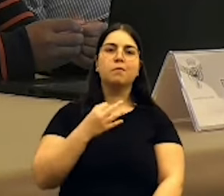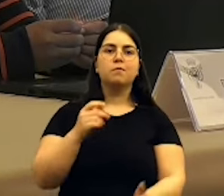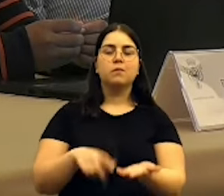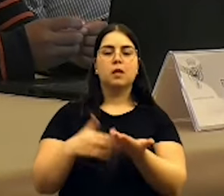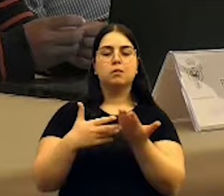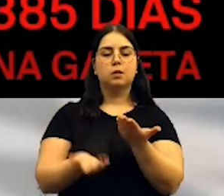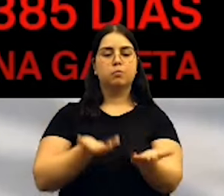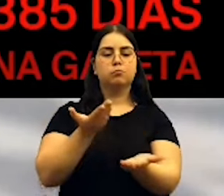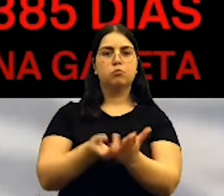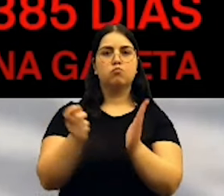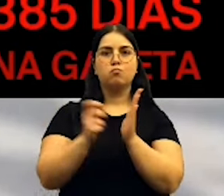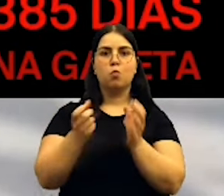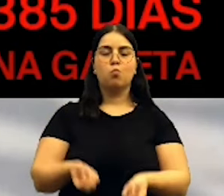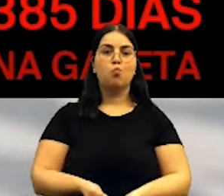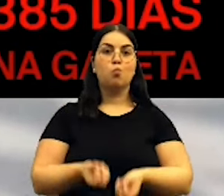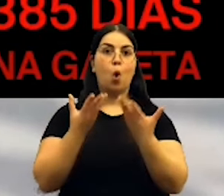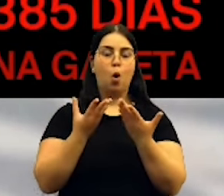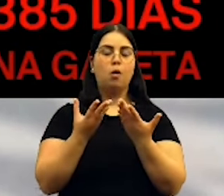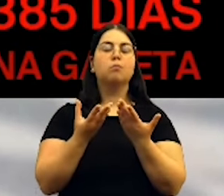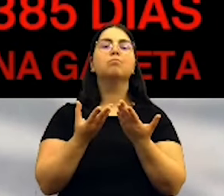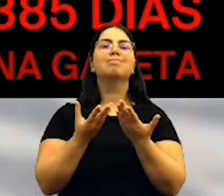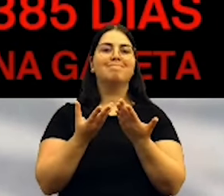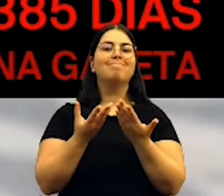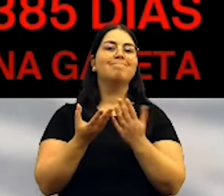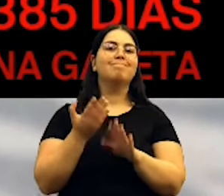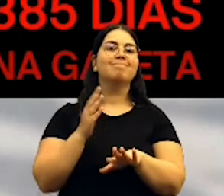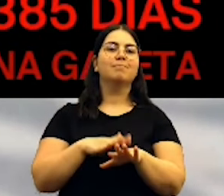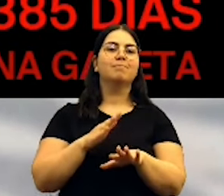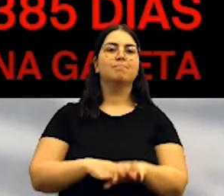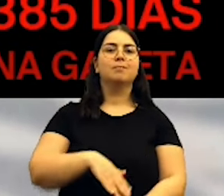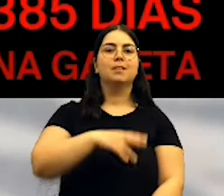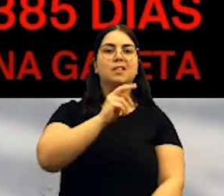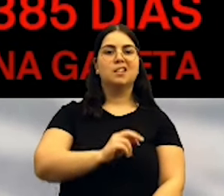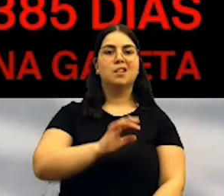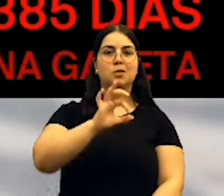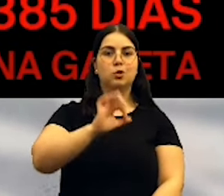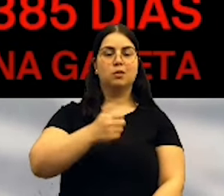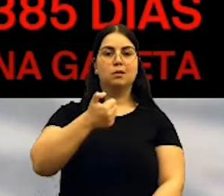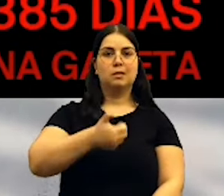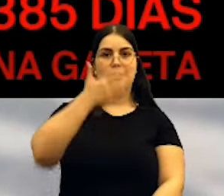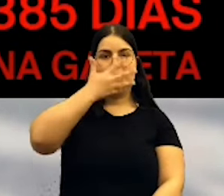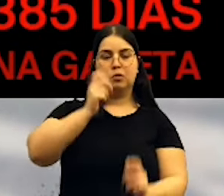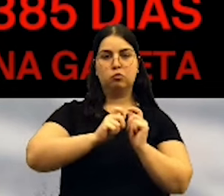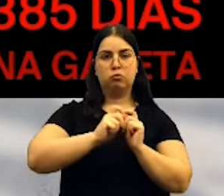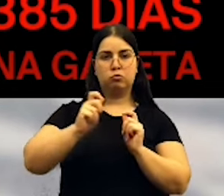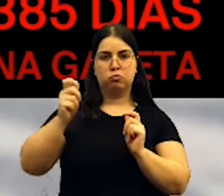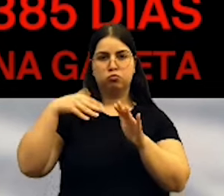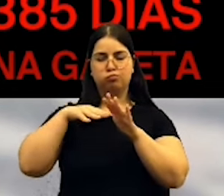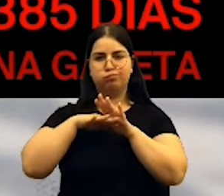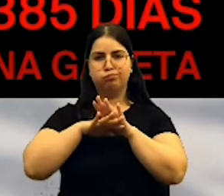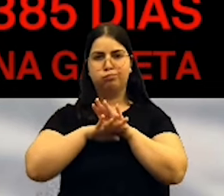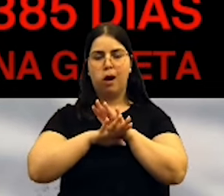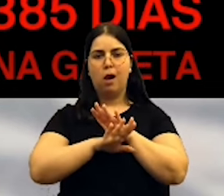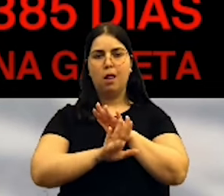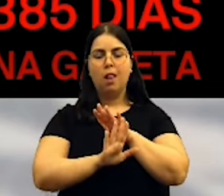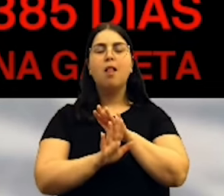agendada, uma vez que ela passou 385 dias numa gaveta, o que é algo cruel